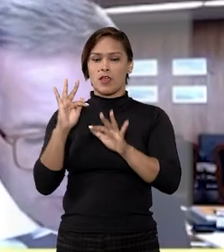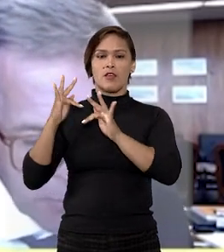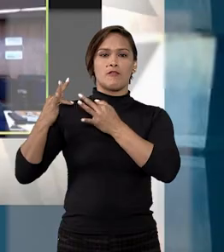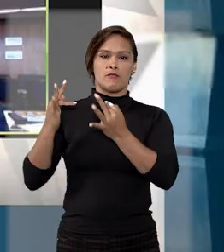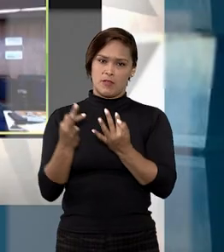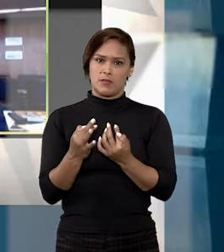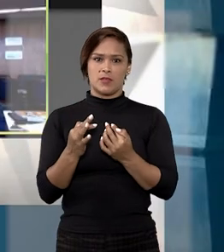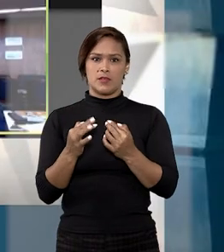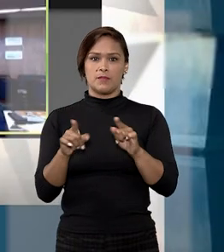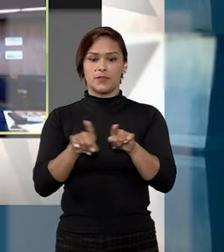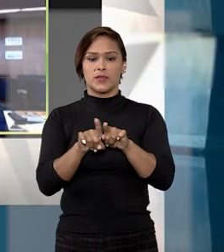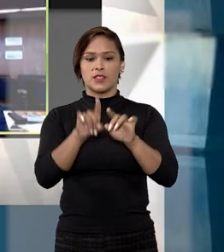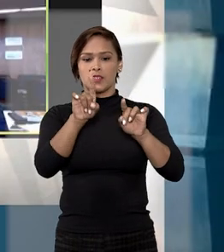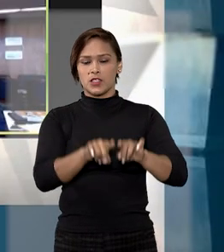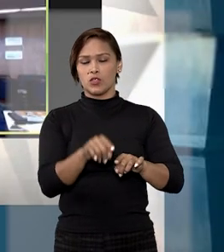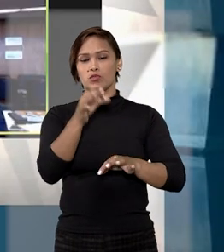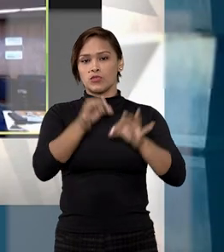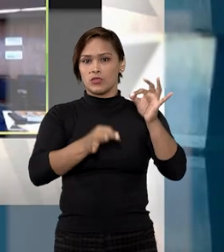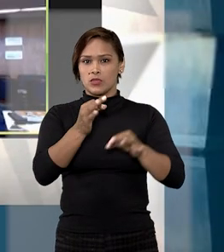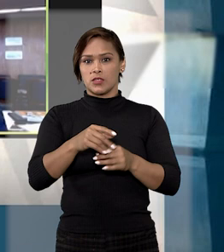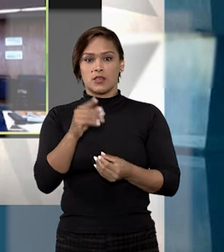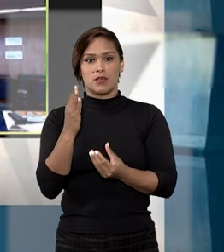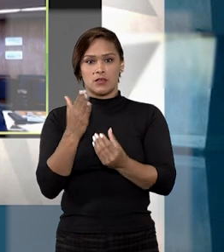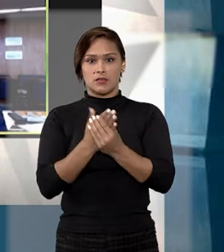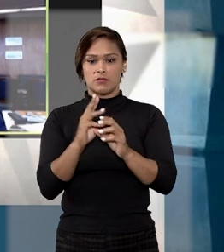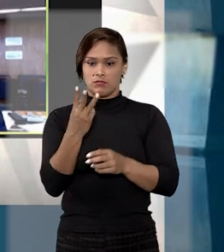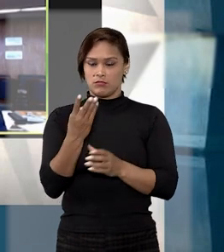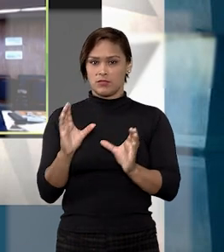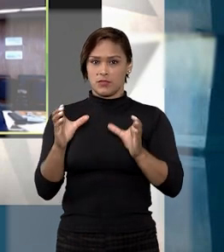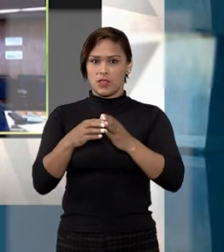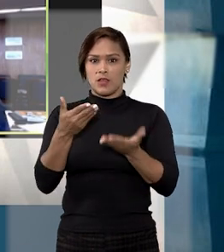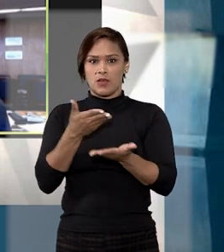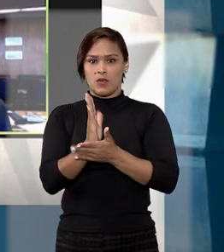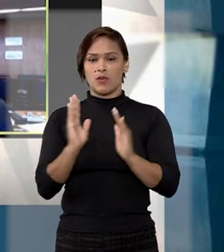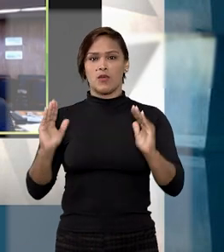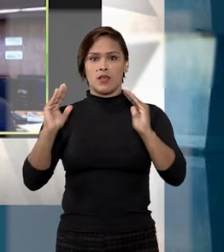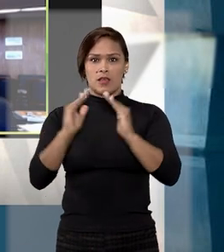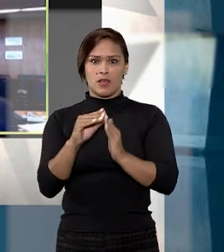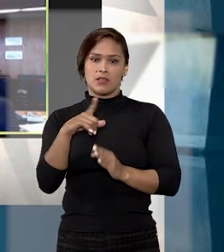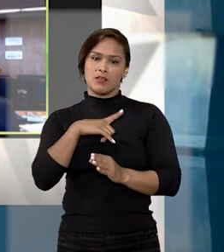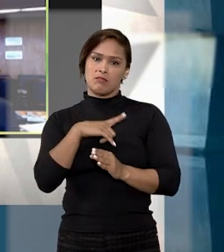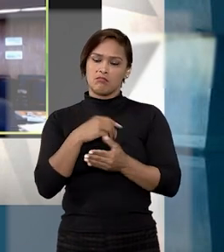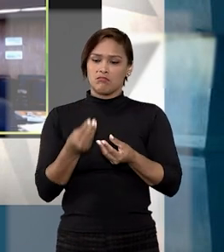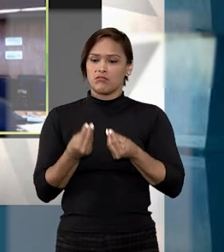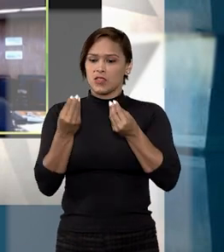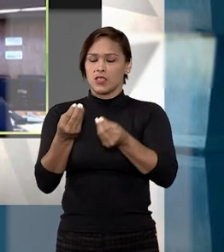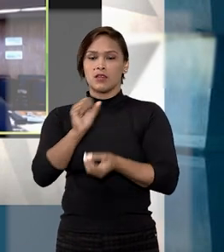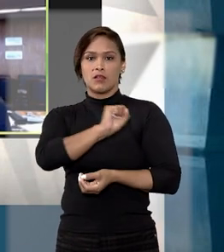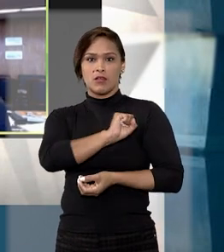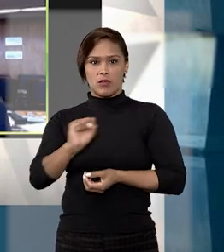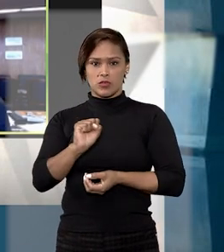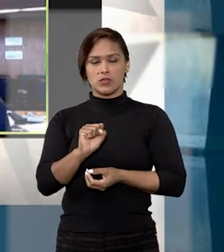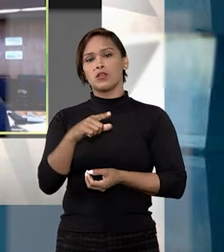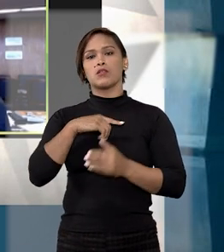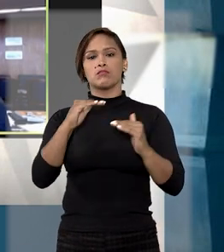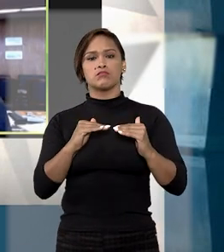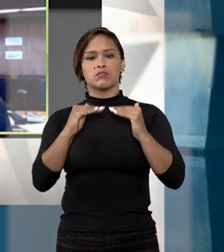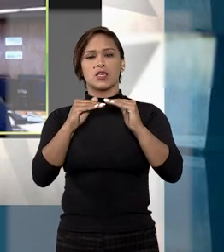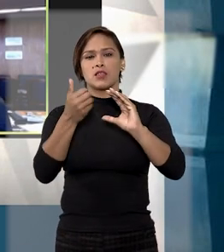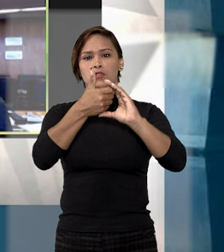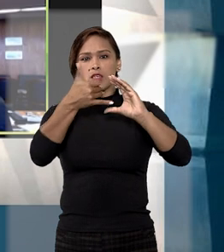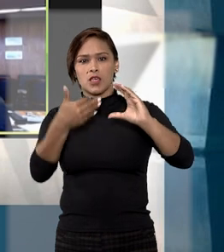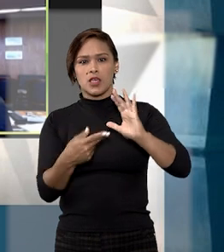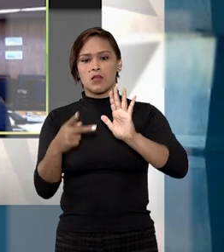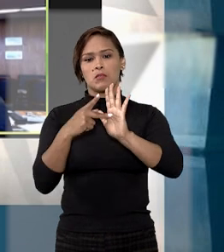Família. E no caso julgado, a turma reconheceu que o imóvel, embora cedido aos sogros, manteve-se com as